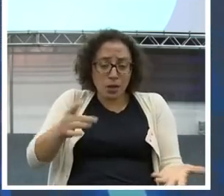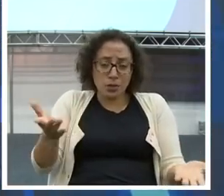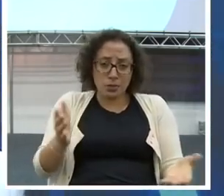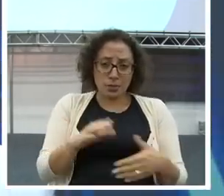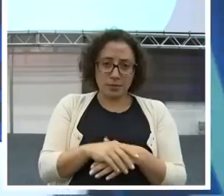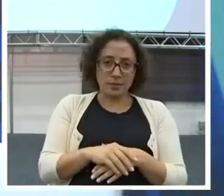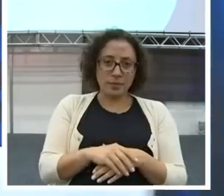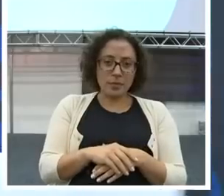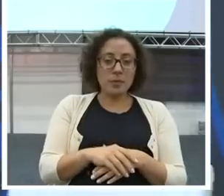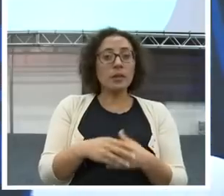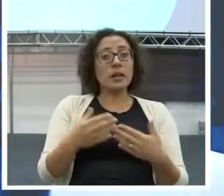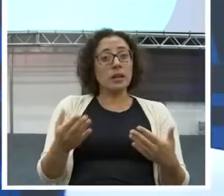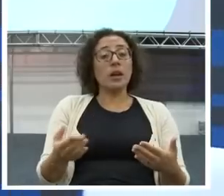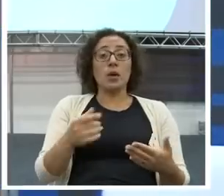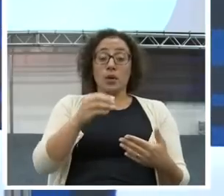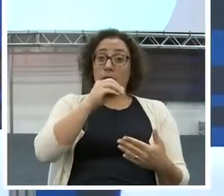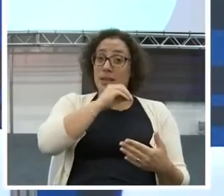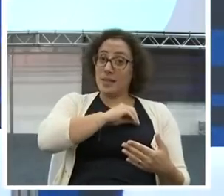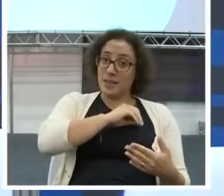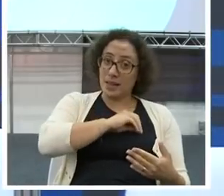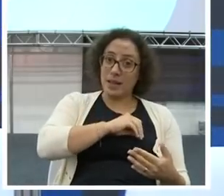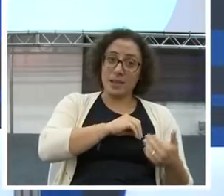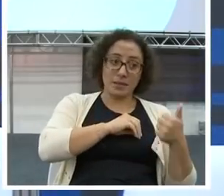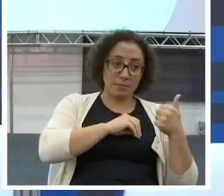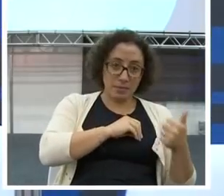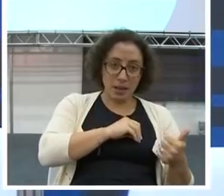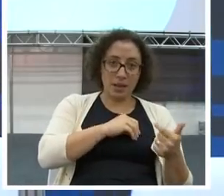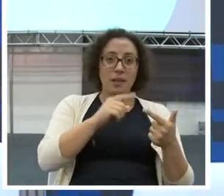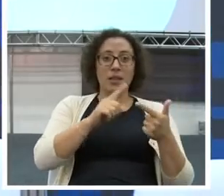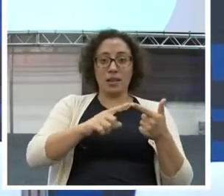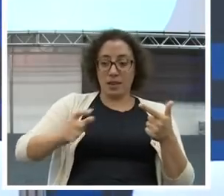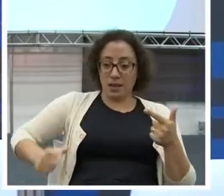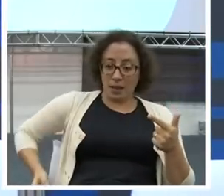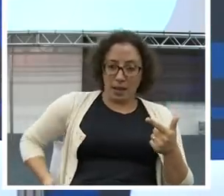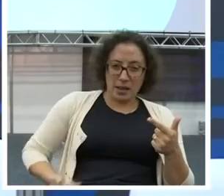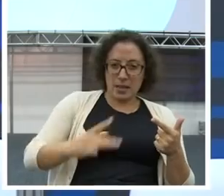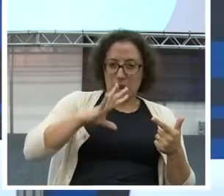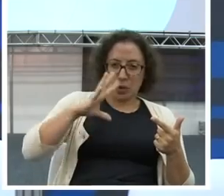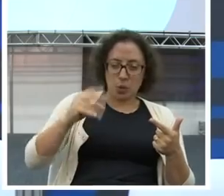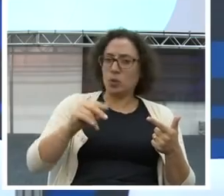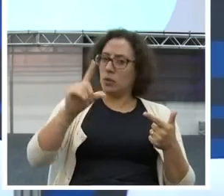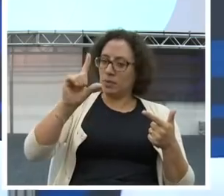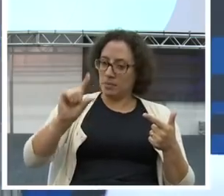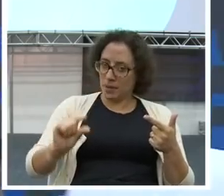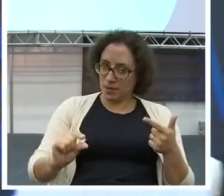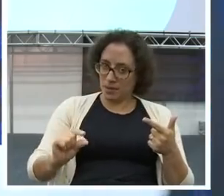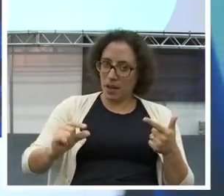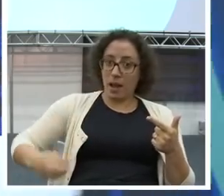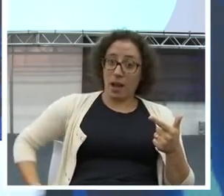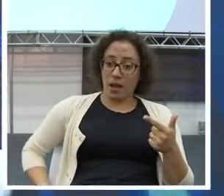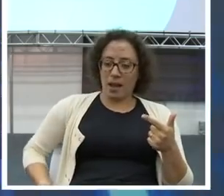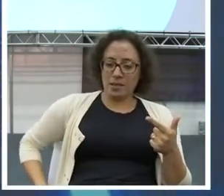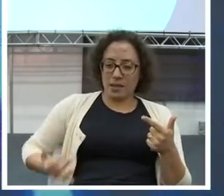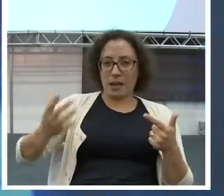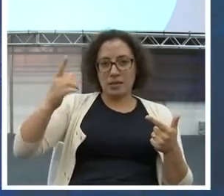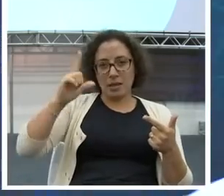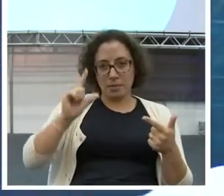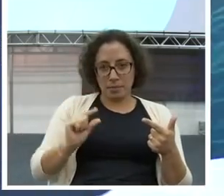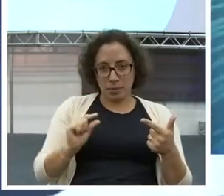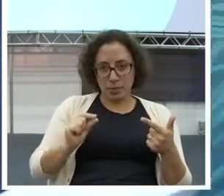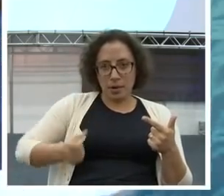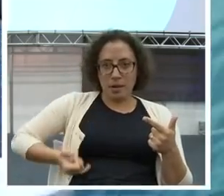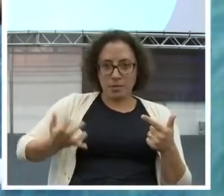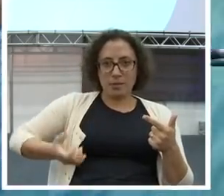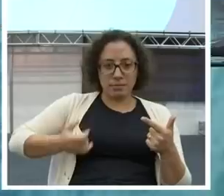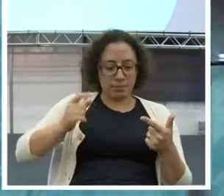Você ganhar bem, gastar menos que ganha e investir a diferença, tem nada de inteligente. É normal. Só que como